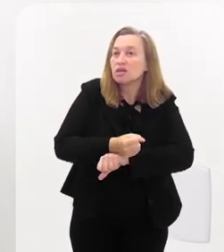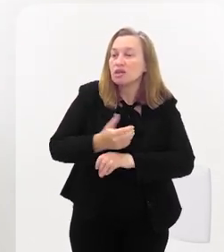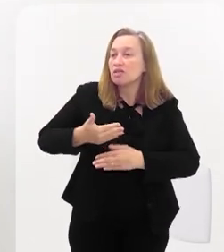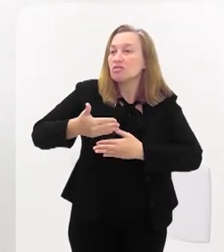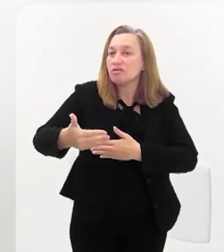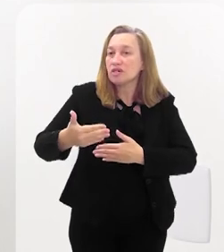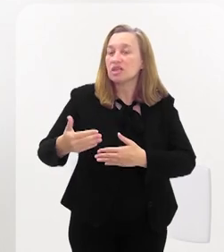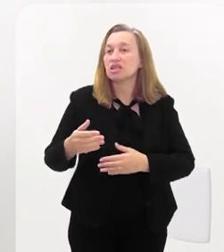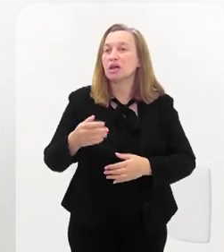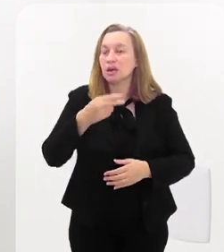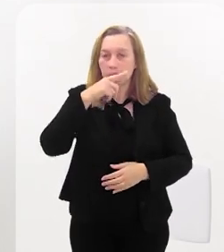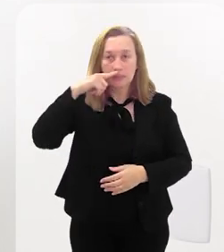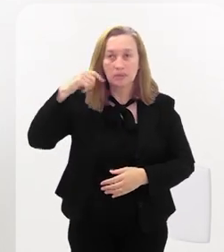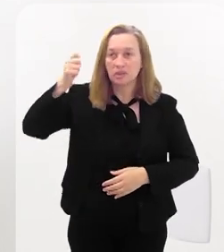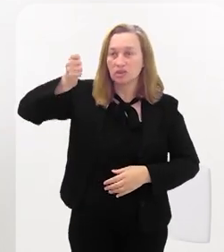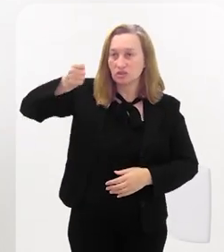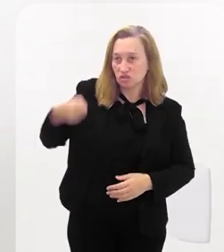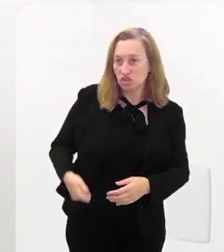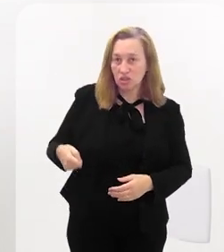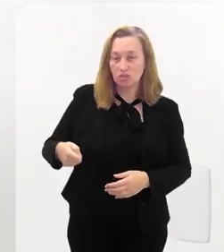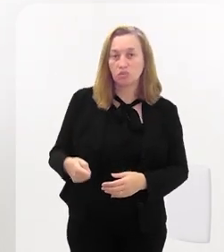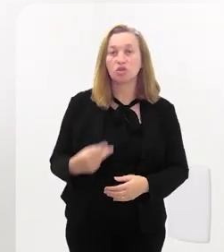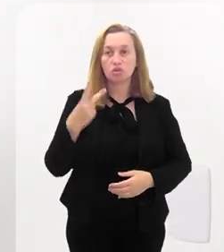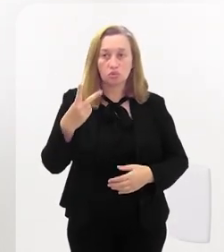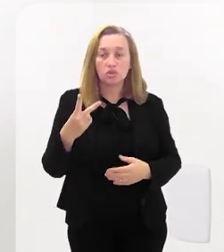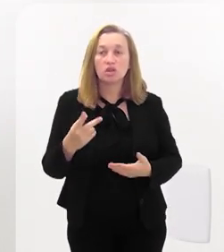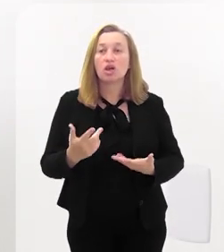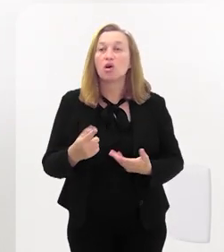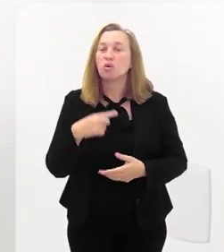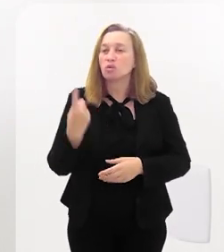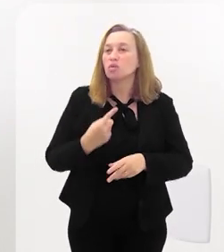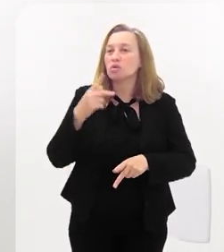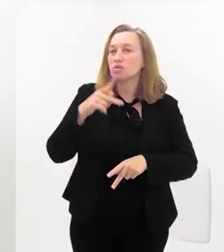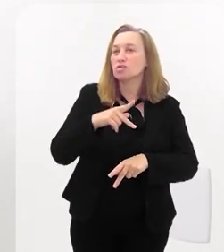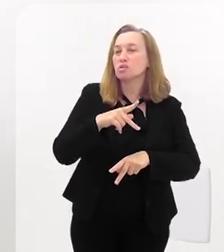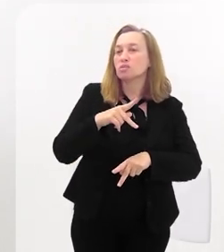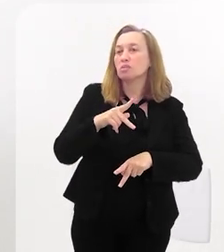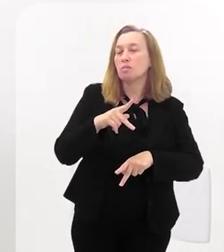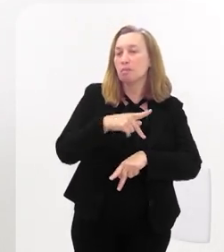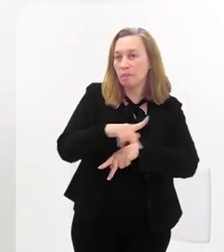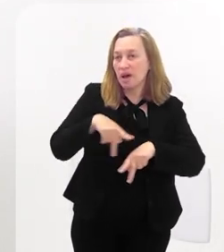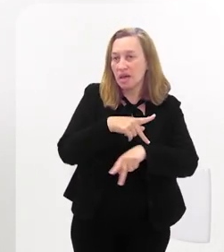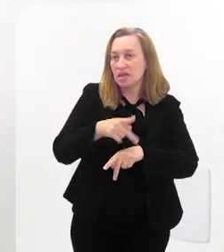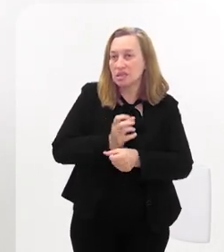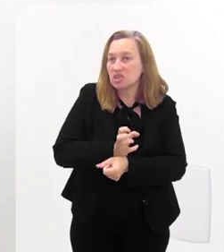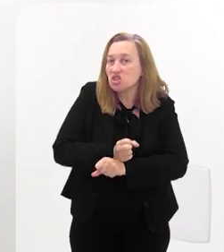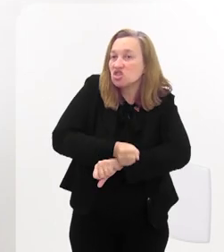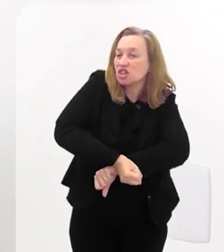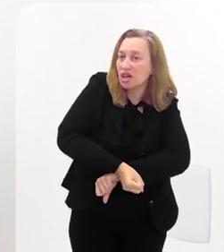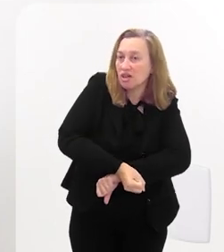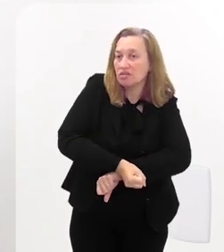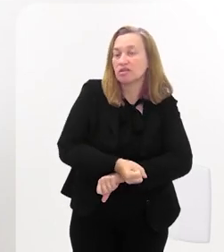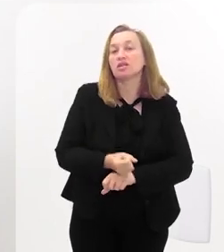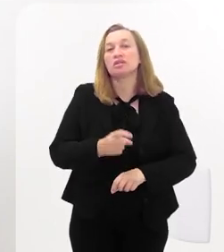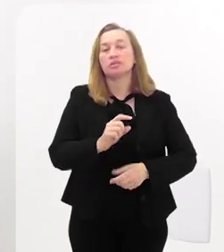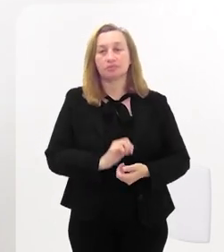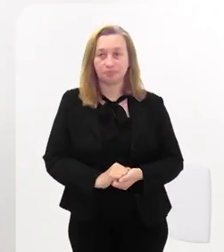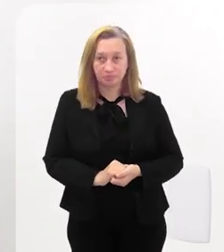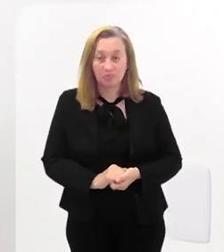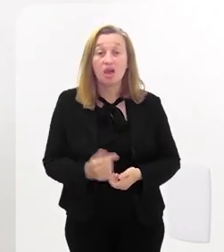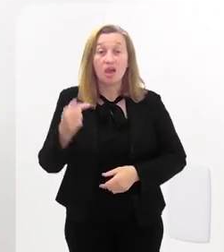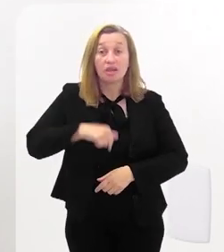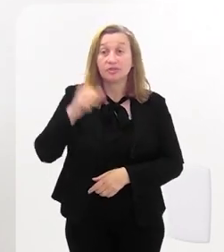frente ditaduras, duas ditaduras, essa coisa toda. Então, o nosso país é forjado nas práticas escravocratas de exclusão.